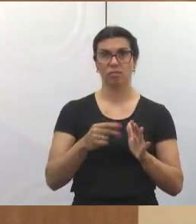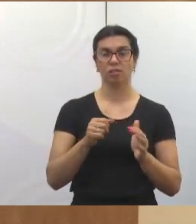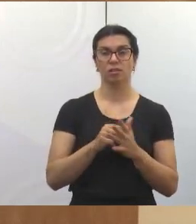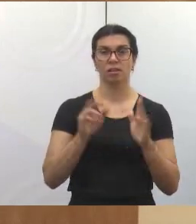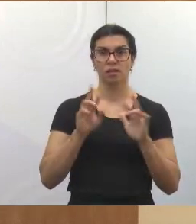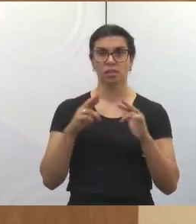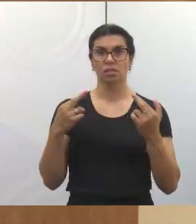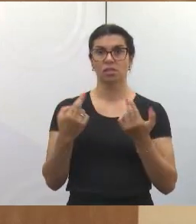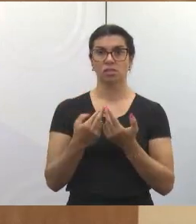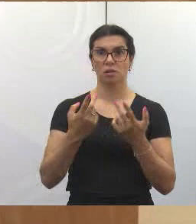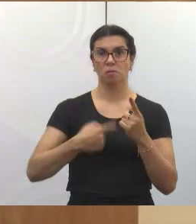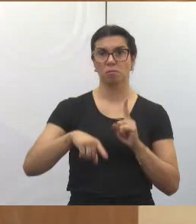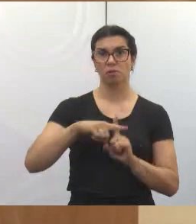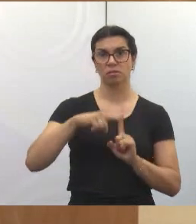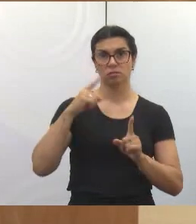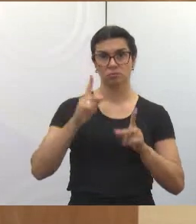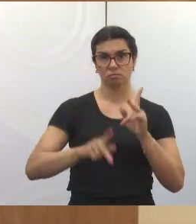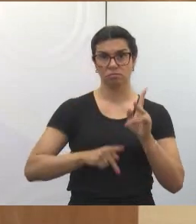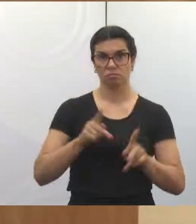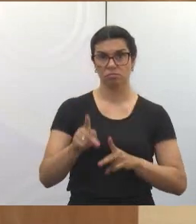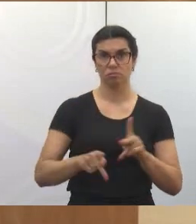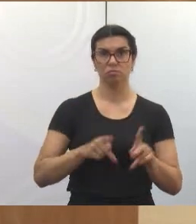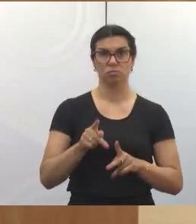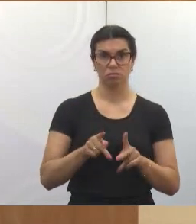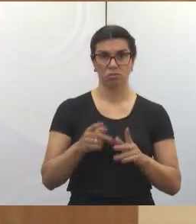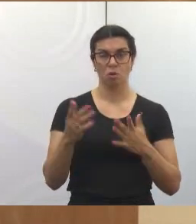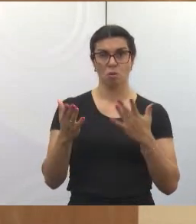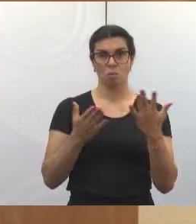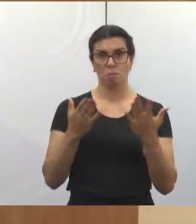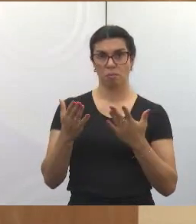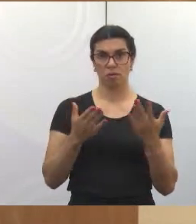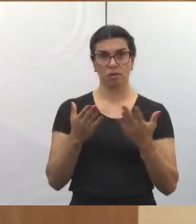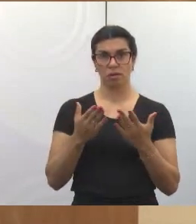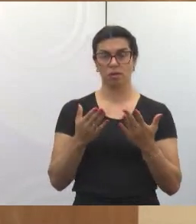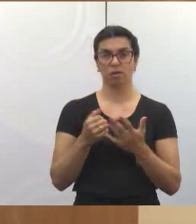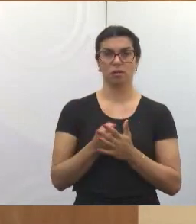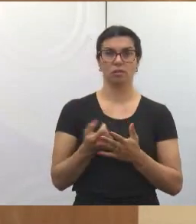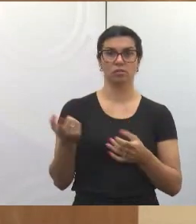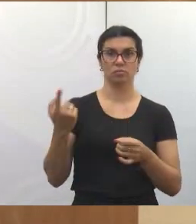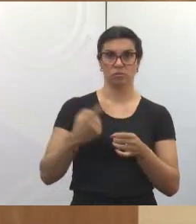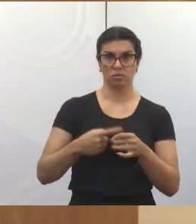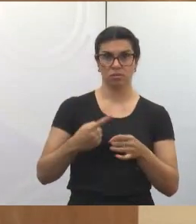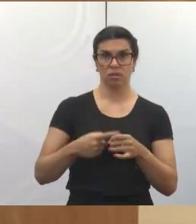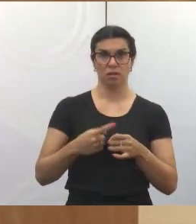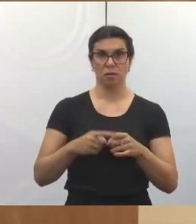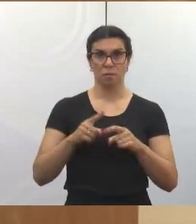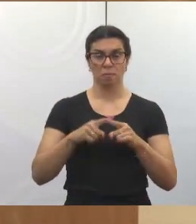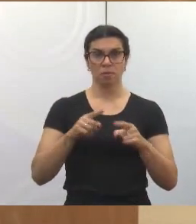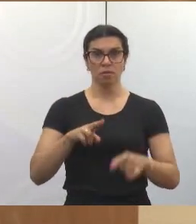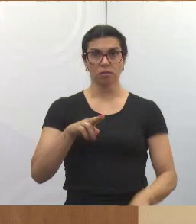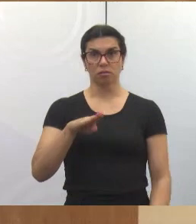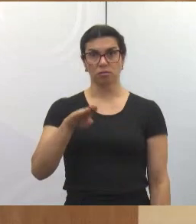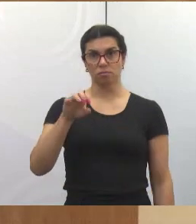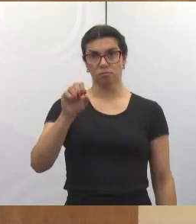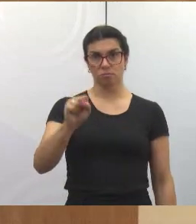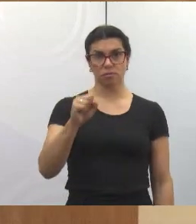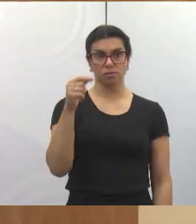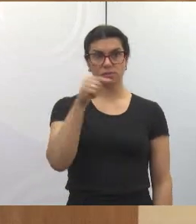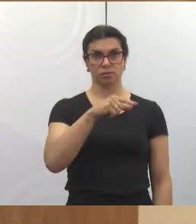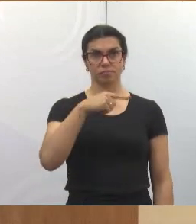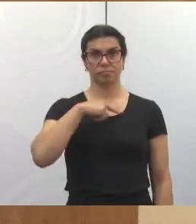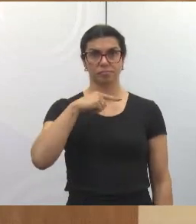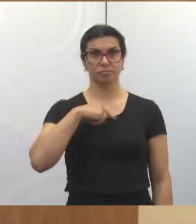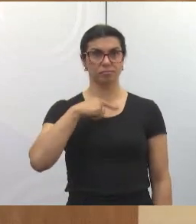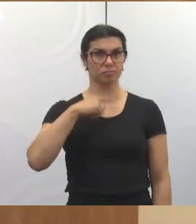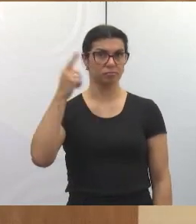já creio, com exceção central, da região central, mas a UPA, a UBS que lá tem, não